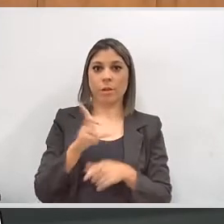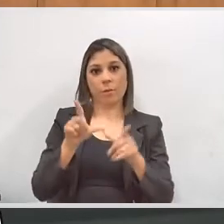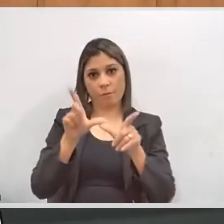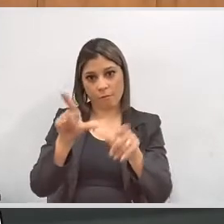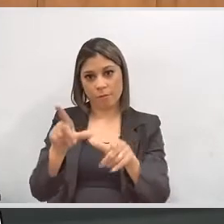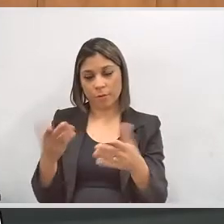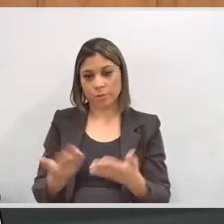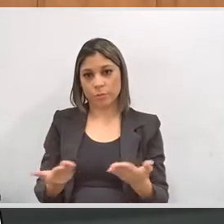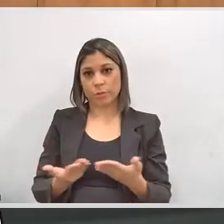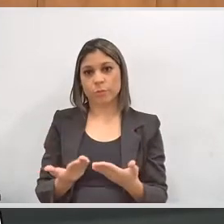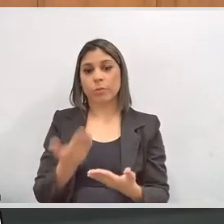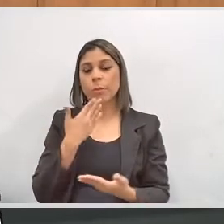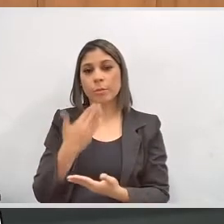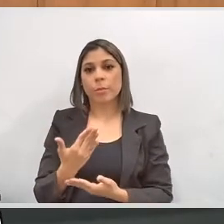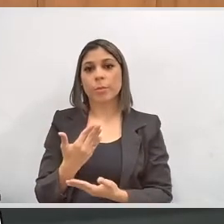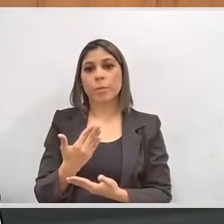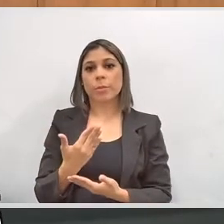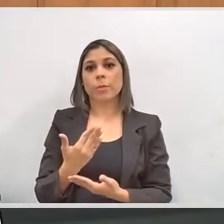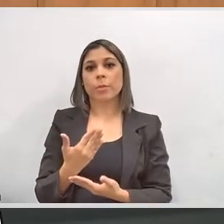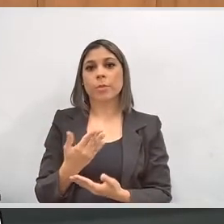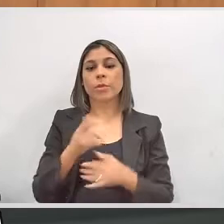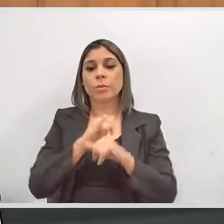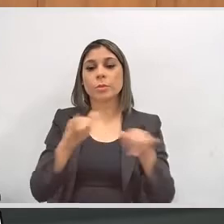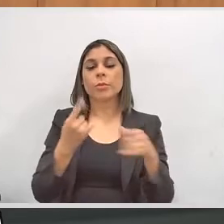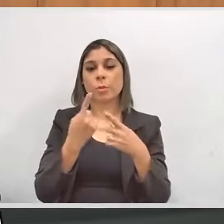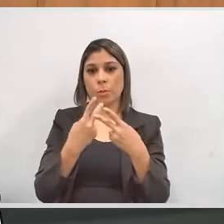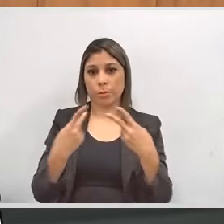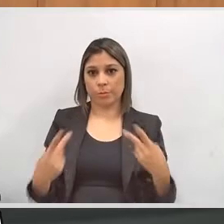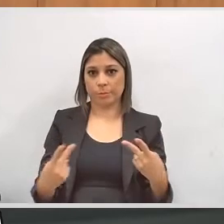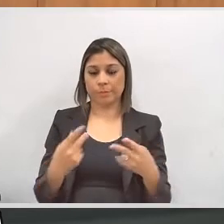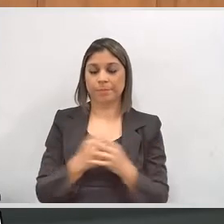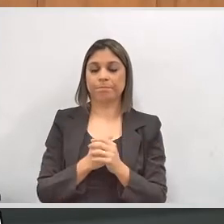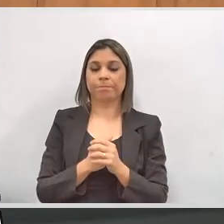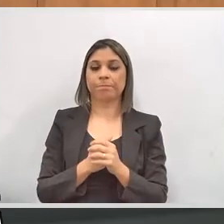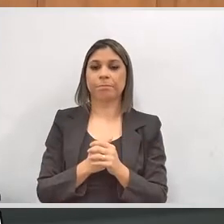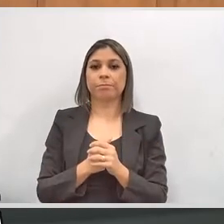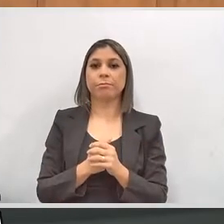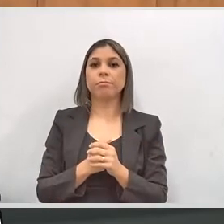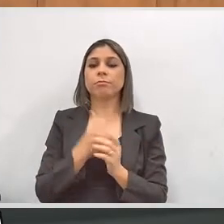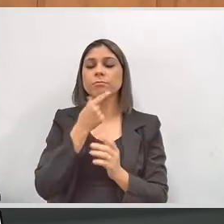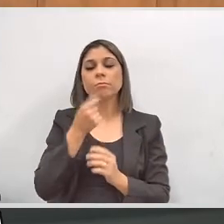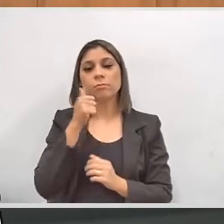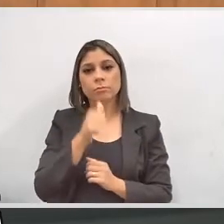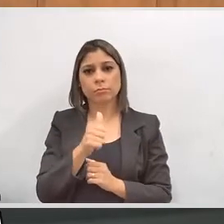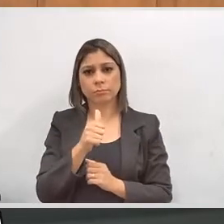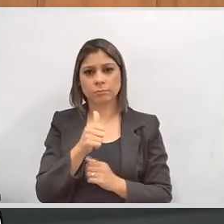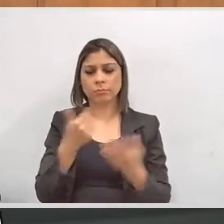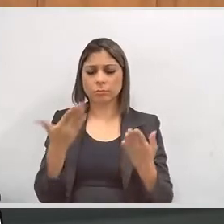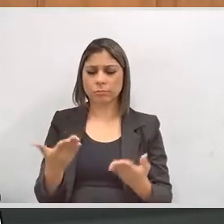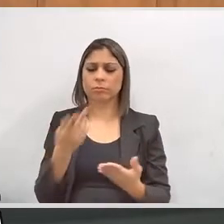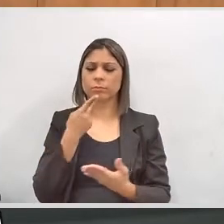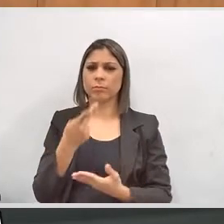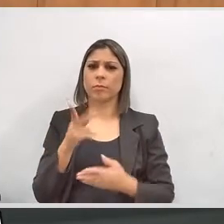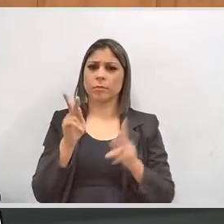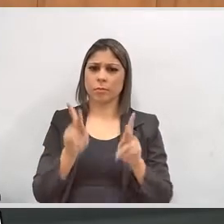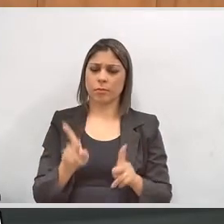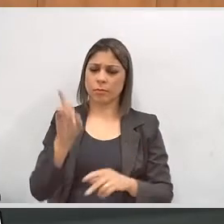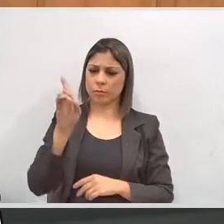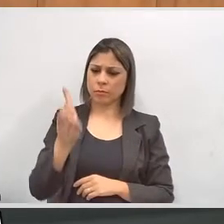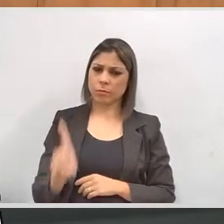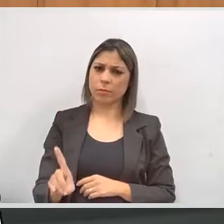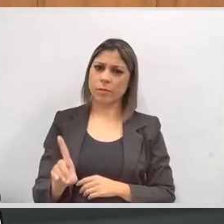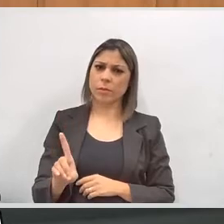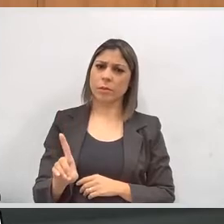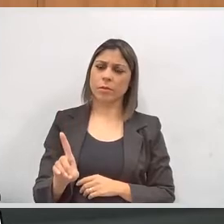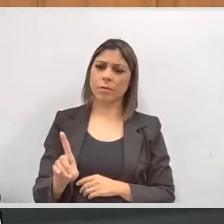está em viagem e pede que a gente faça o seguinte comunicado. Senhoras e senhores, quando se coloca que as questões das